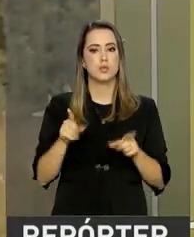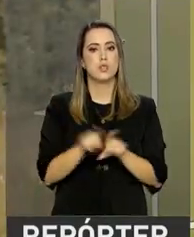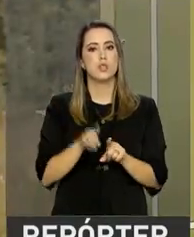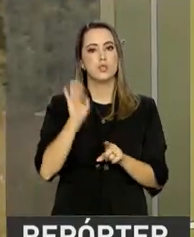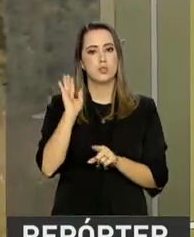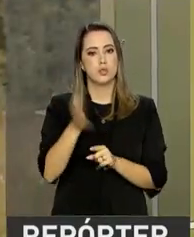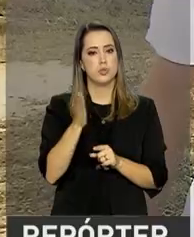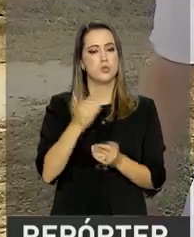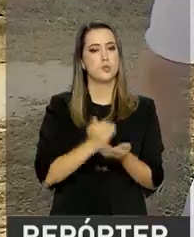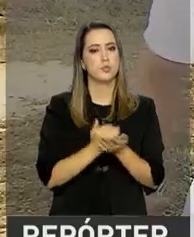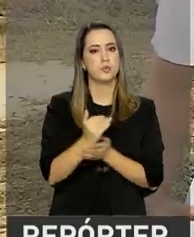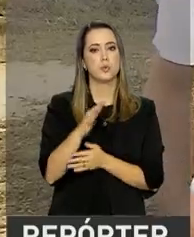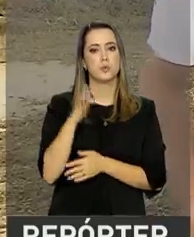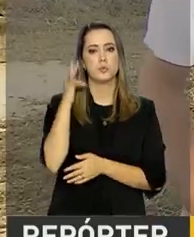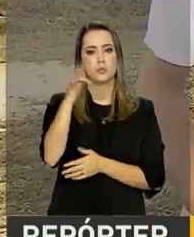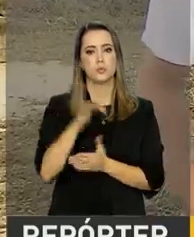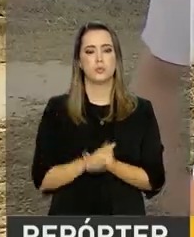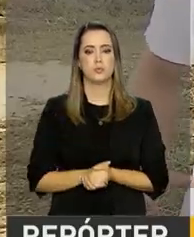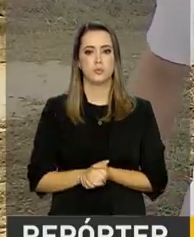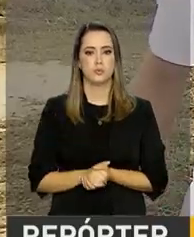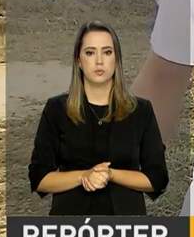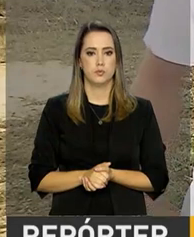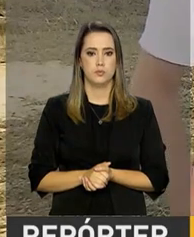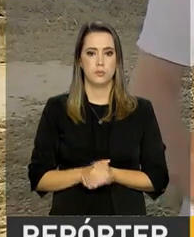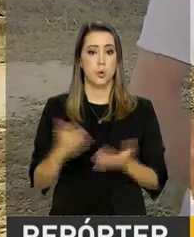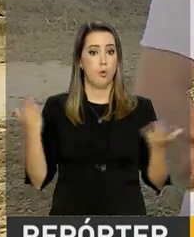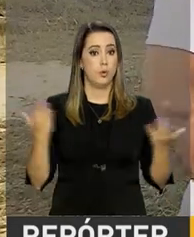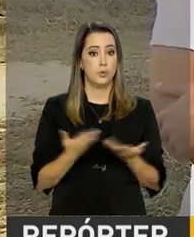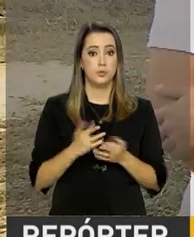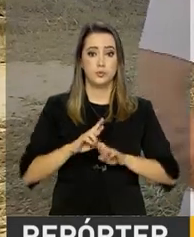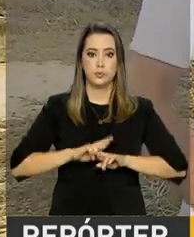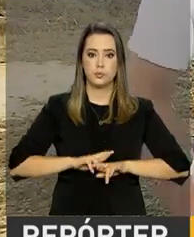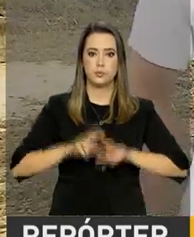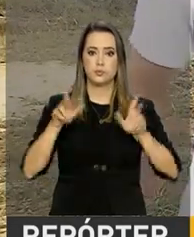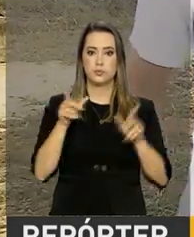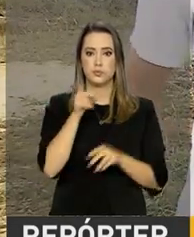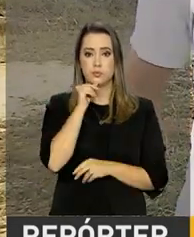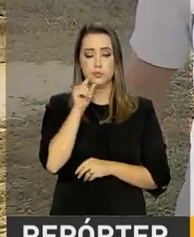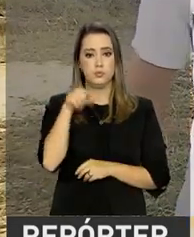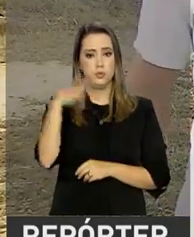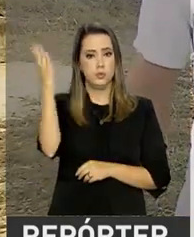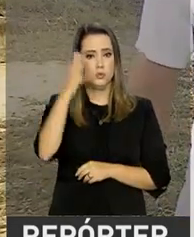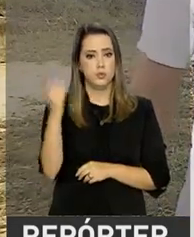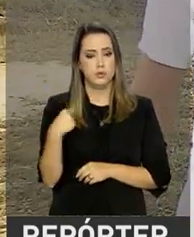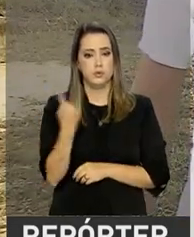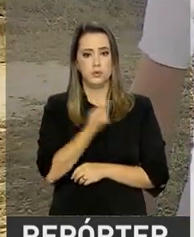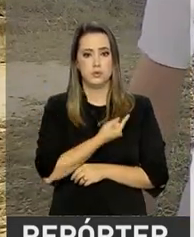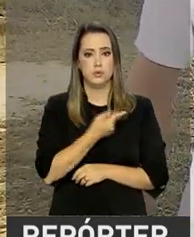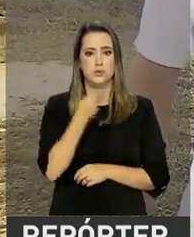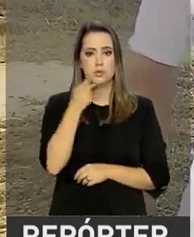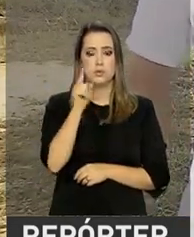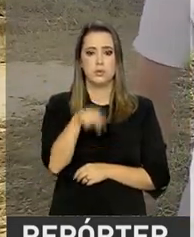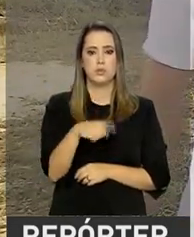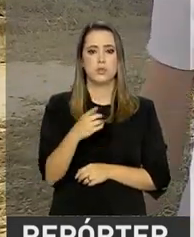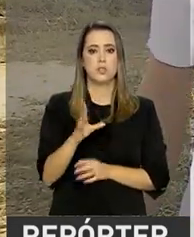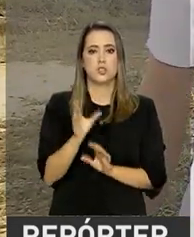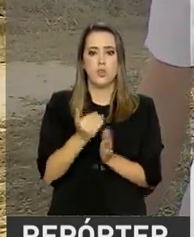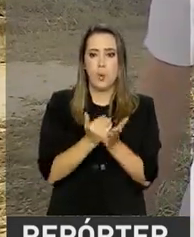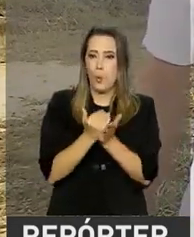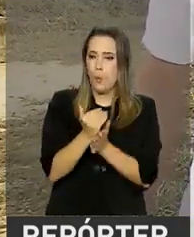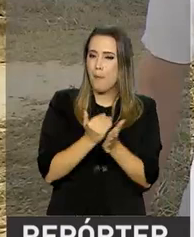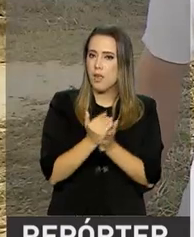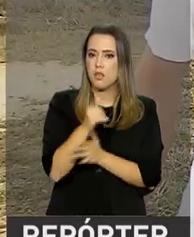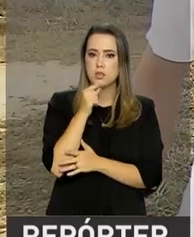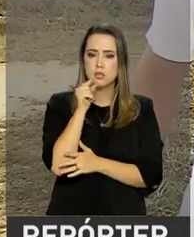de olho no futuro. Hoje a Serra da Canaça é um divisor de águas do Brasil. Aqui na região a gente chama de a caixa d'água do